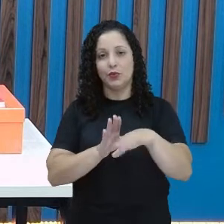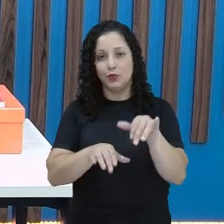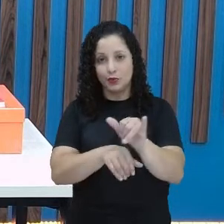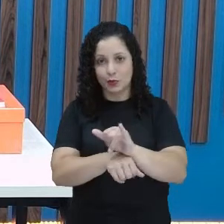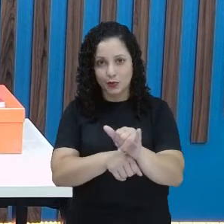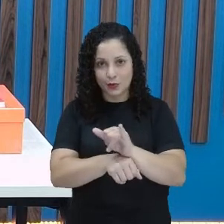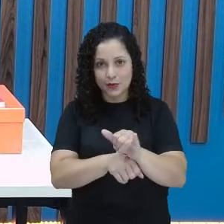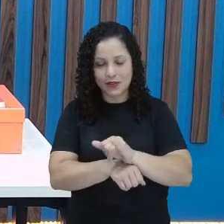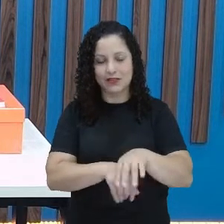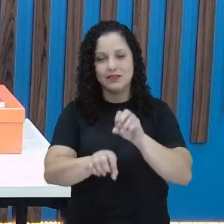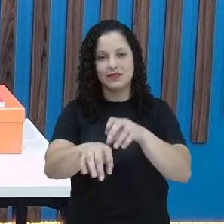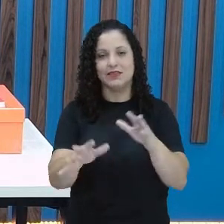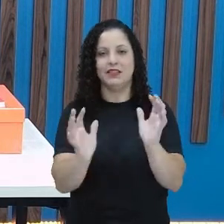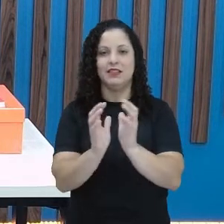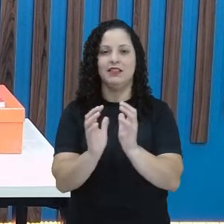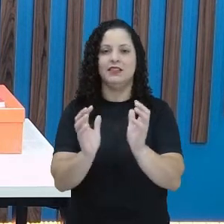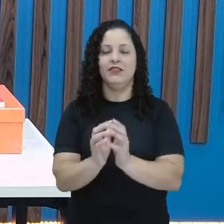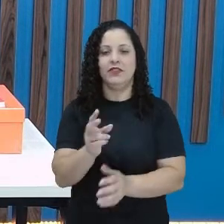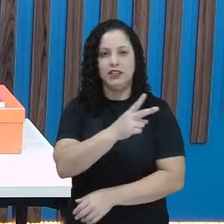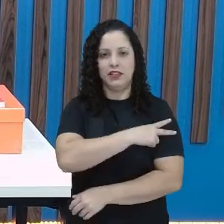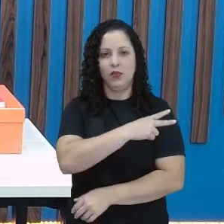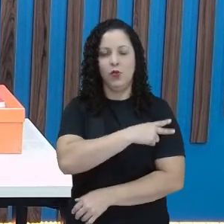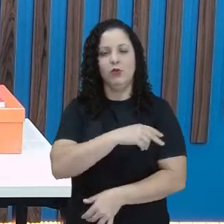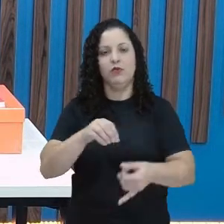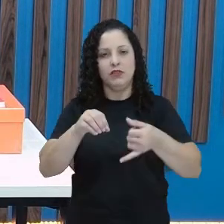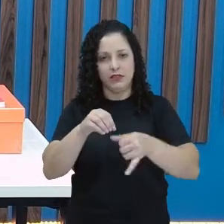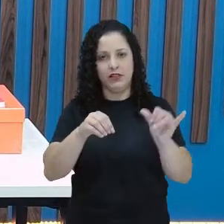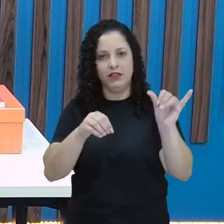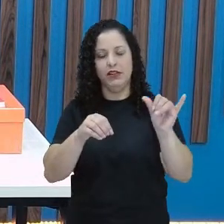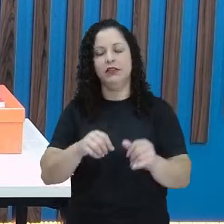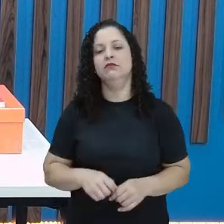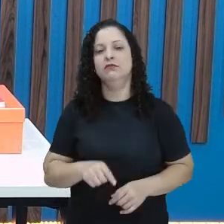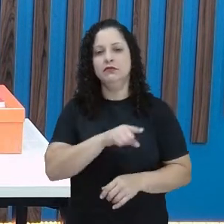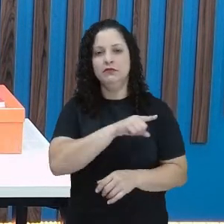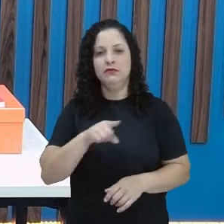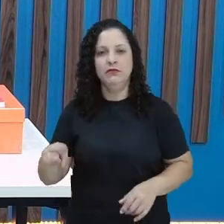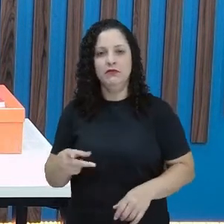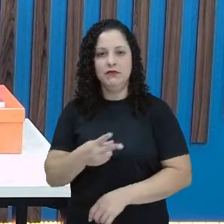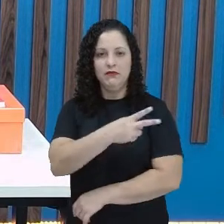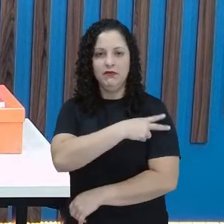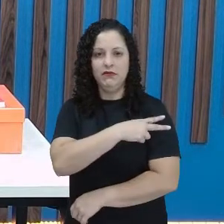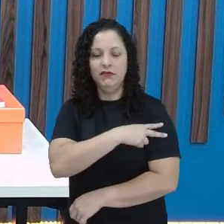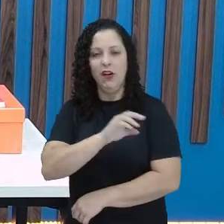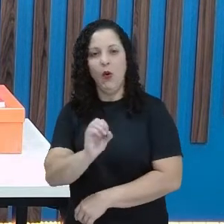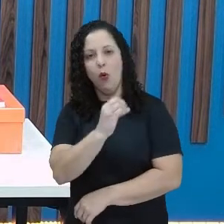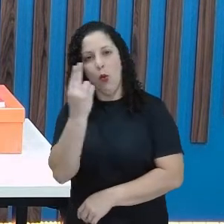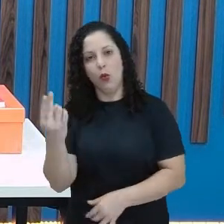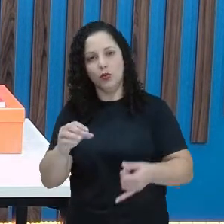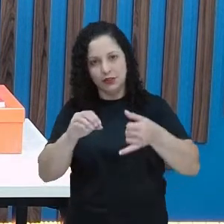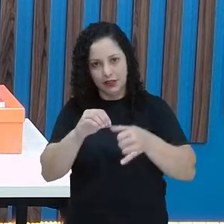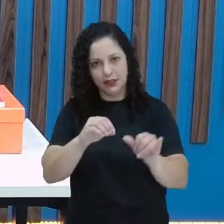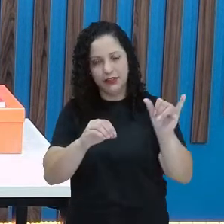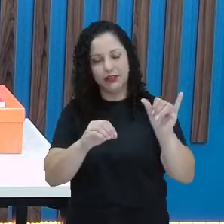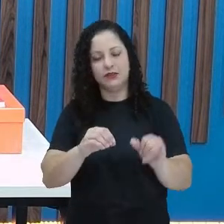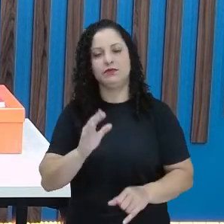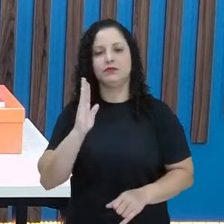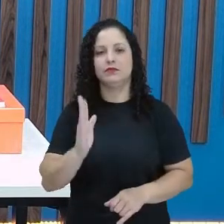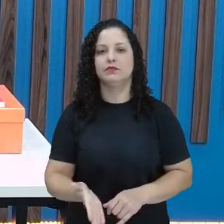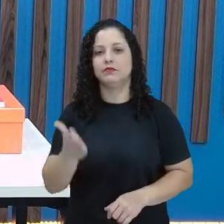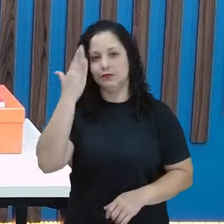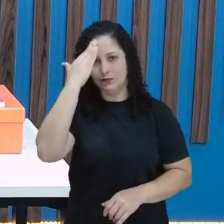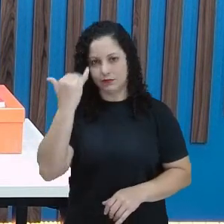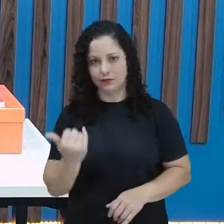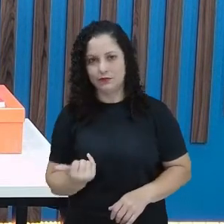turma é o segundo ano e se liga. Se você é do segundo ano ou do se liga, já sabe